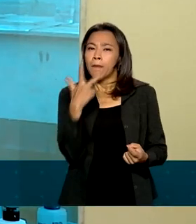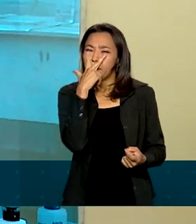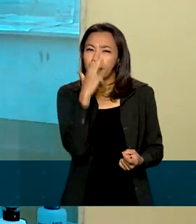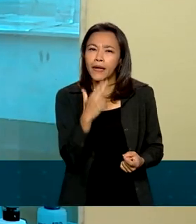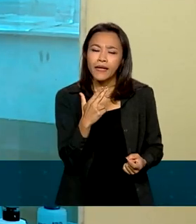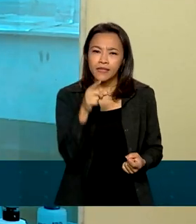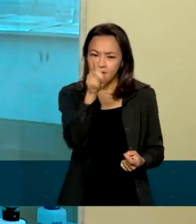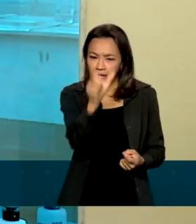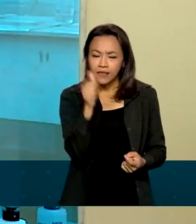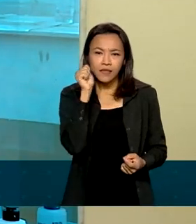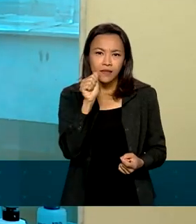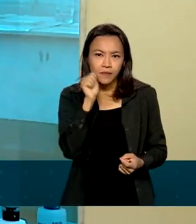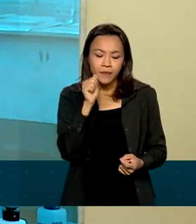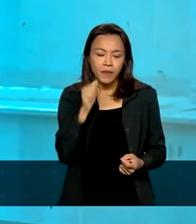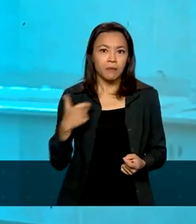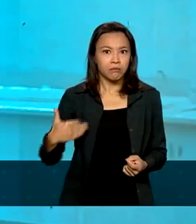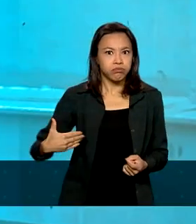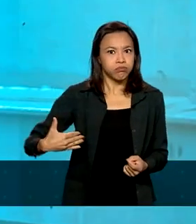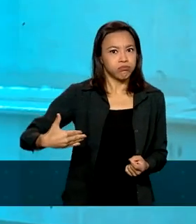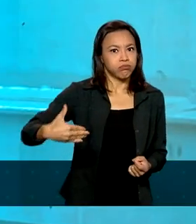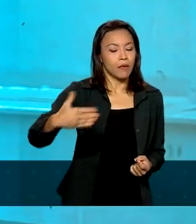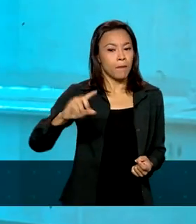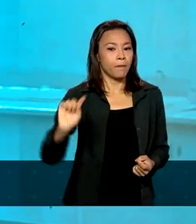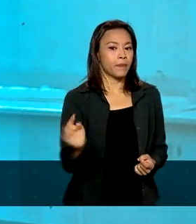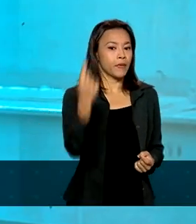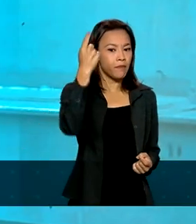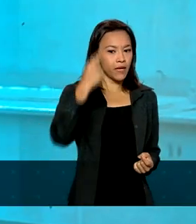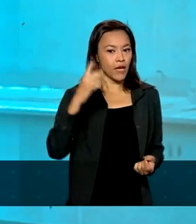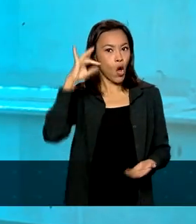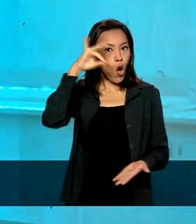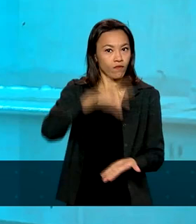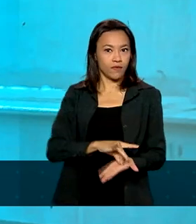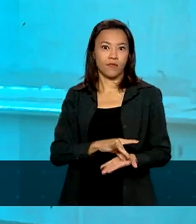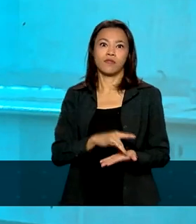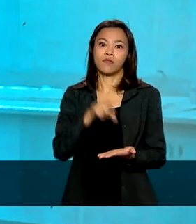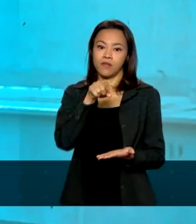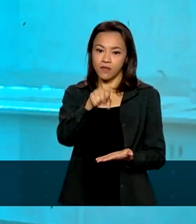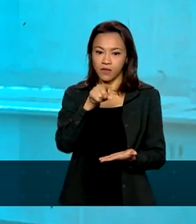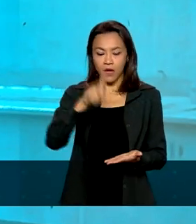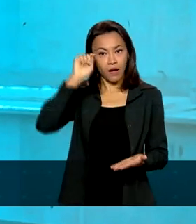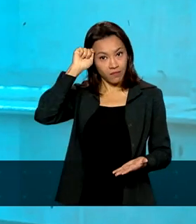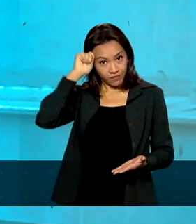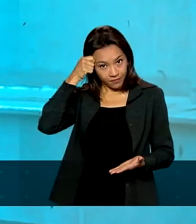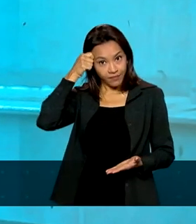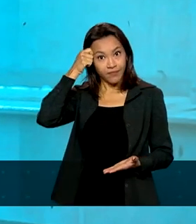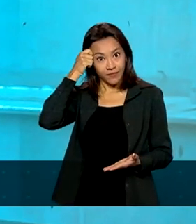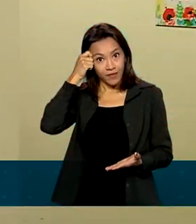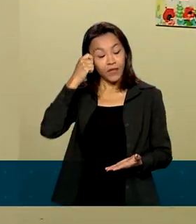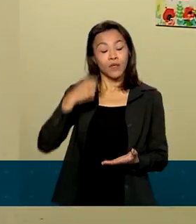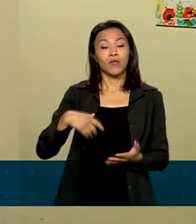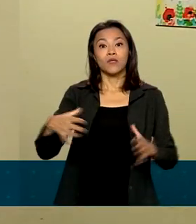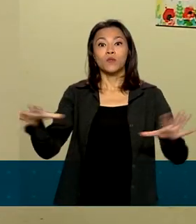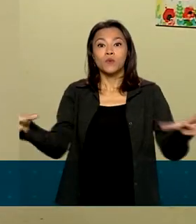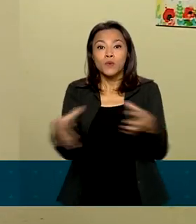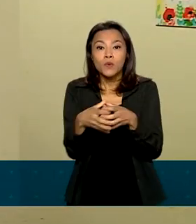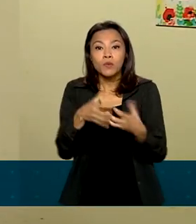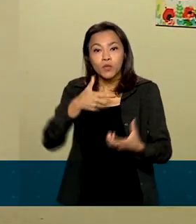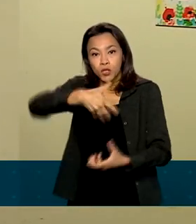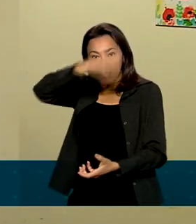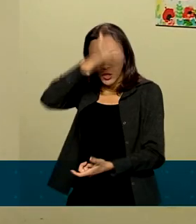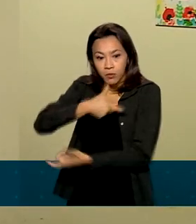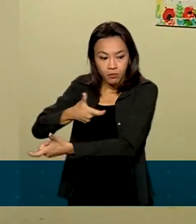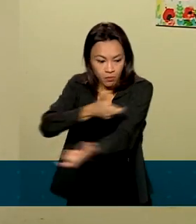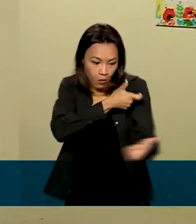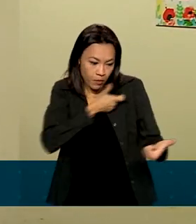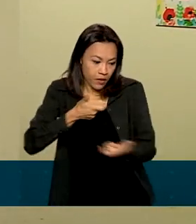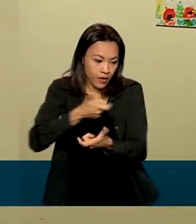para a tenente-coronel Cristiane. Ela foi a primeira oficial combatente afrodescendente do Corpo de Bombeiros e conta que a missão